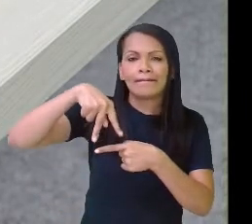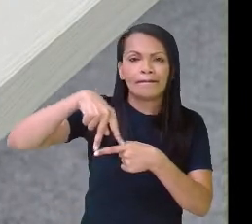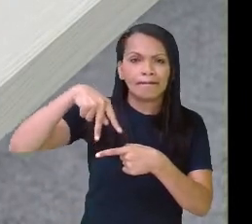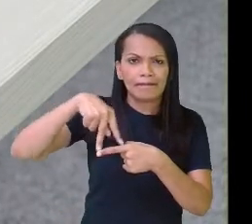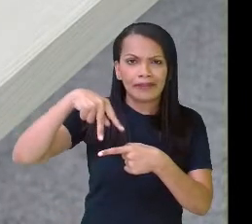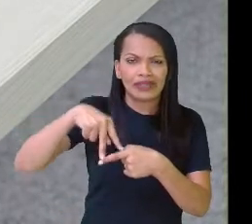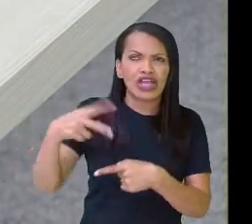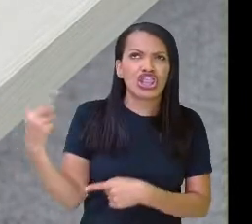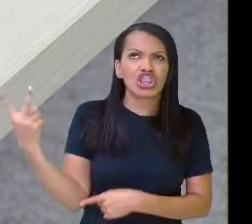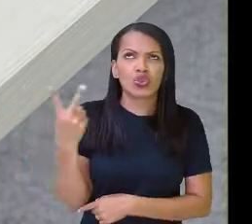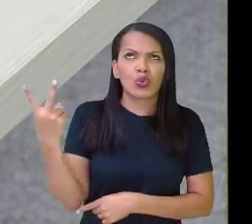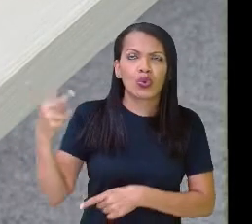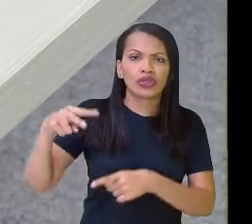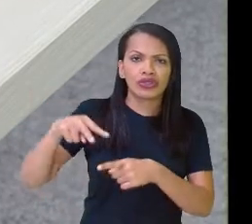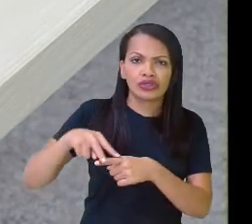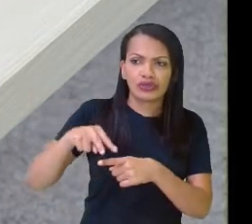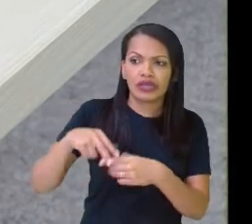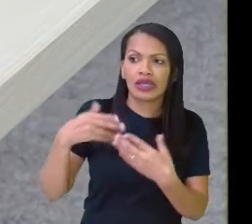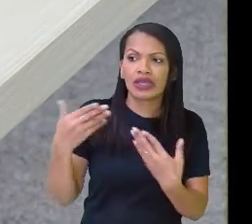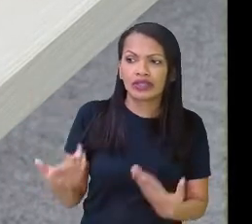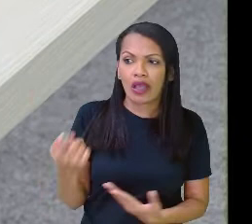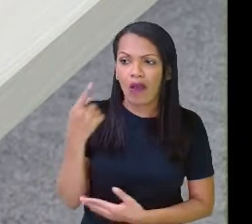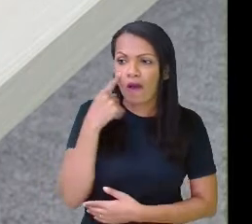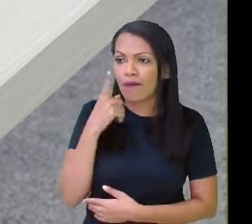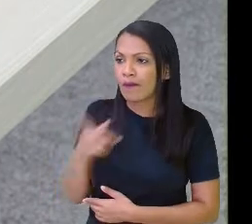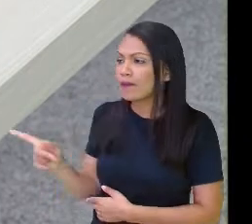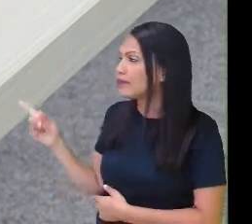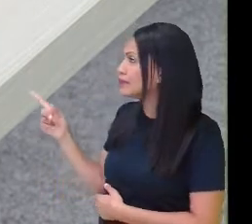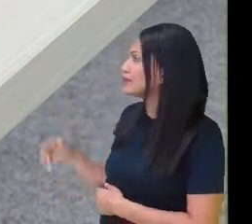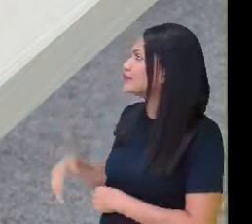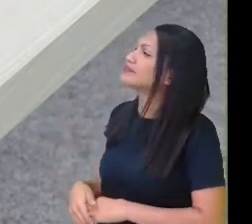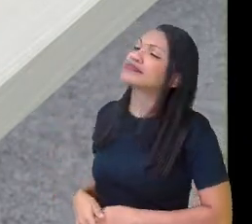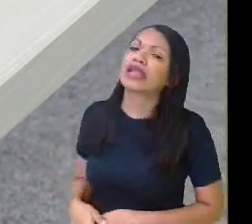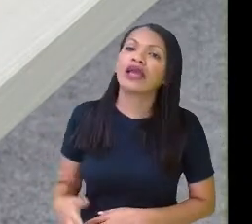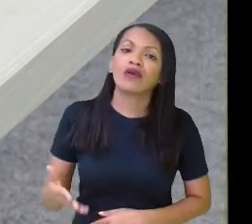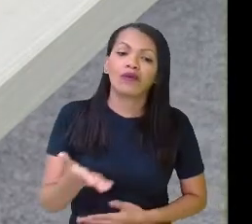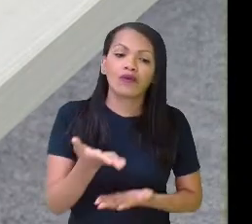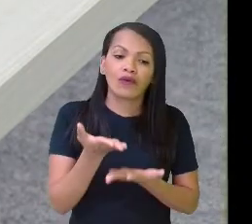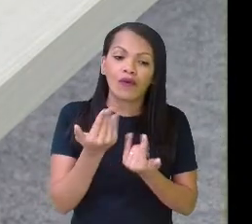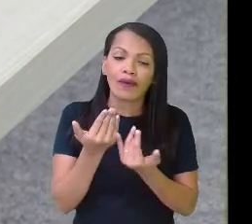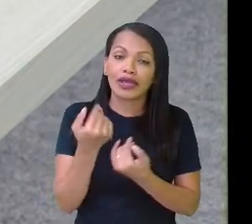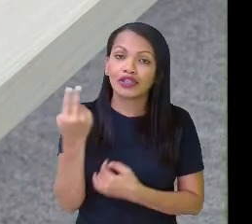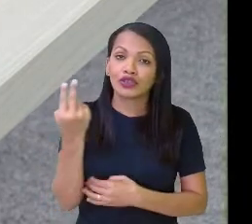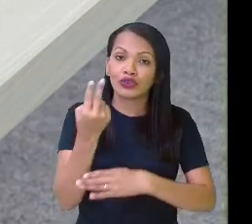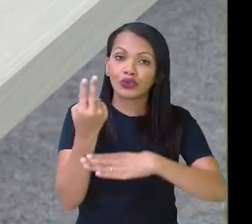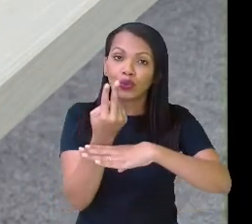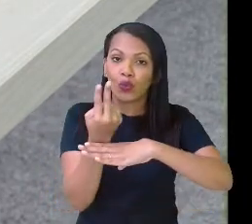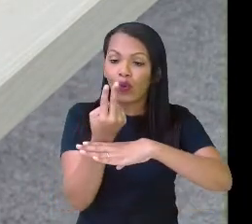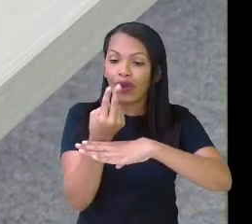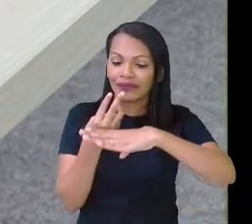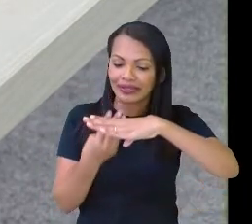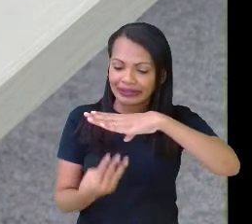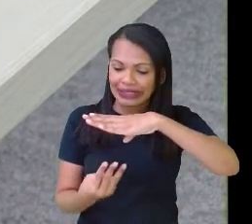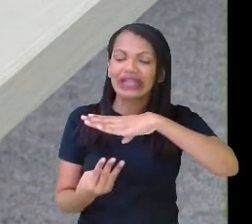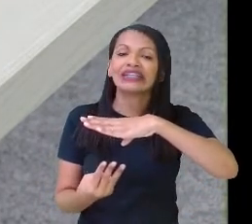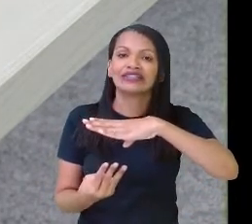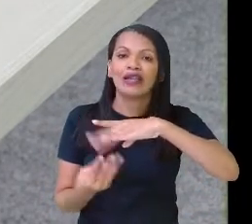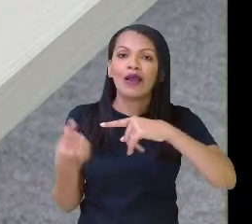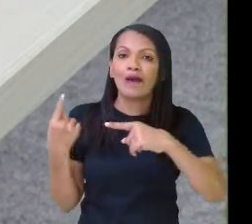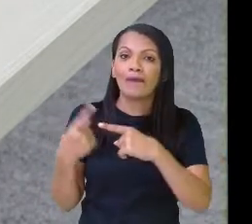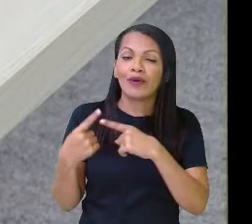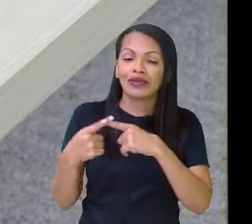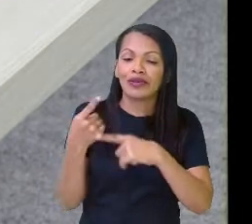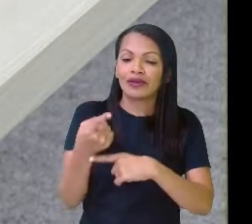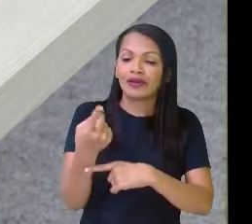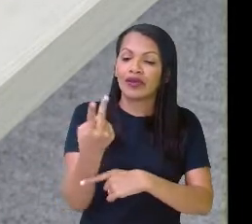se eu dividir em três, eu vou querer dois terços. Eu vou querer duas partes das três que foi dividida. Lembrando que se eu